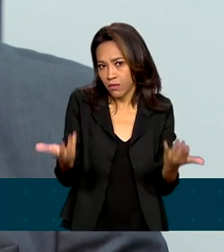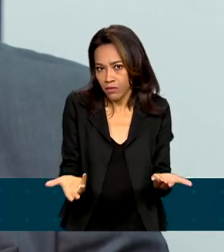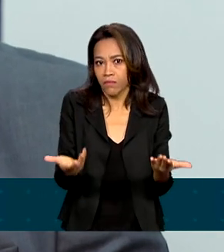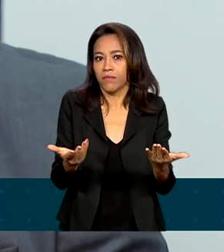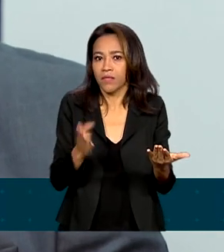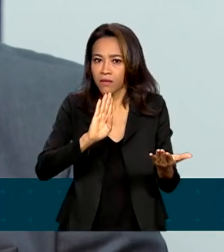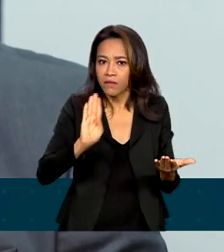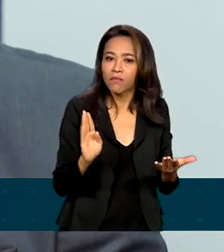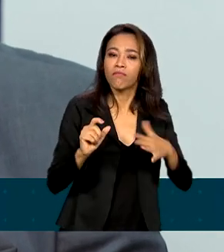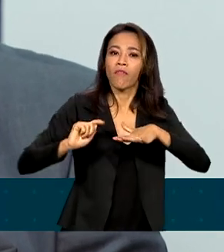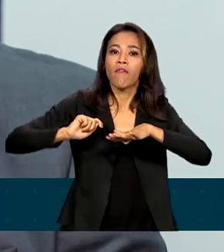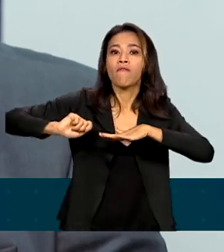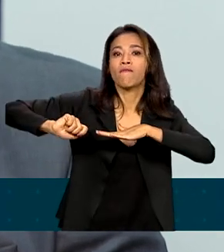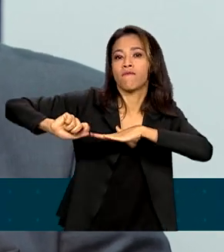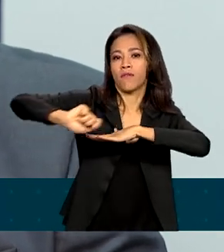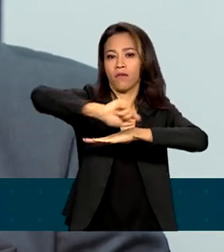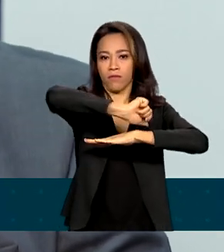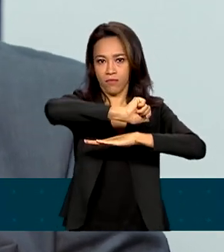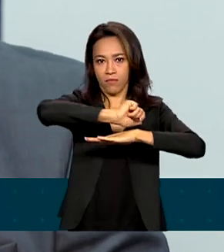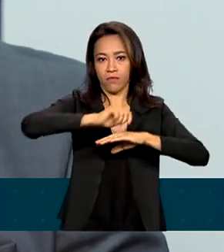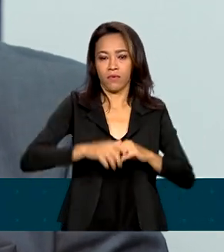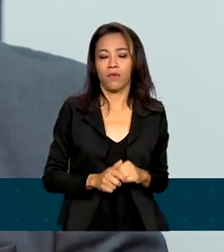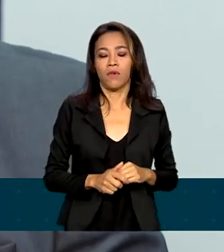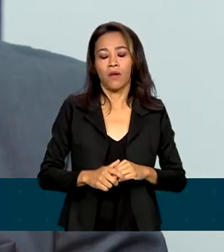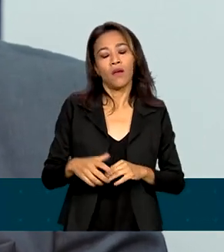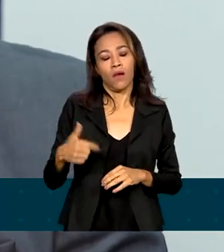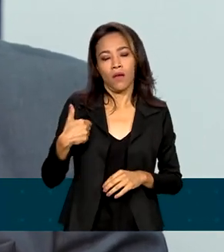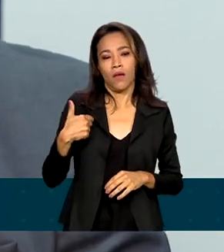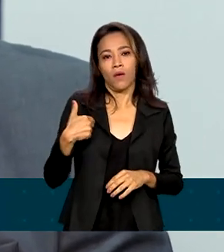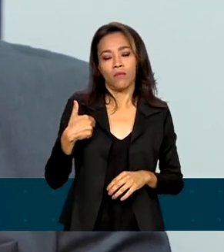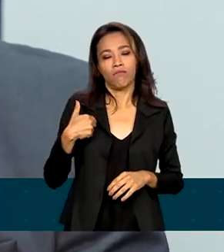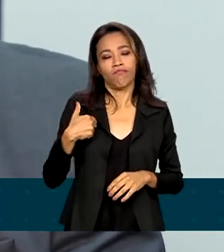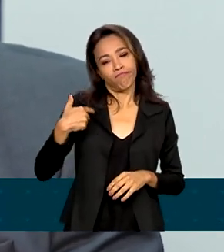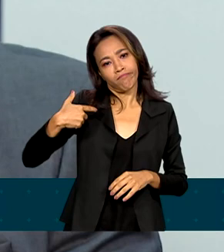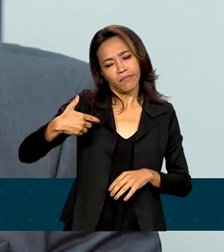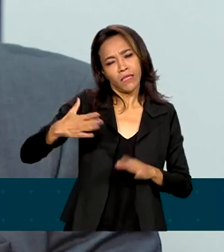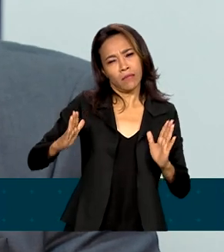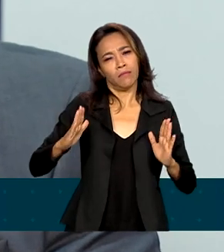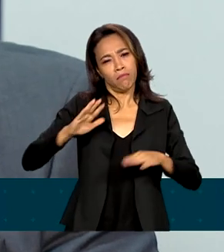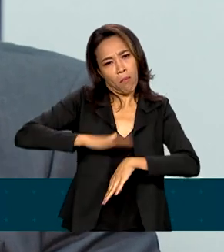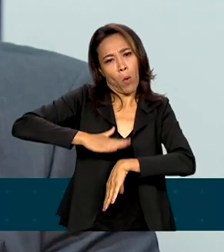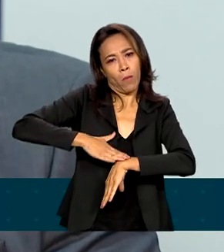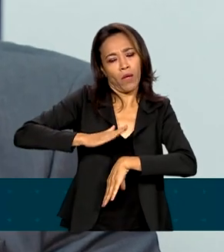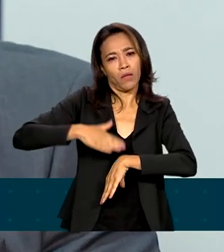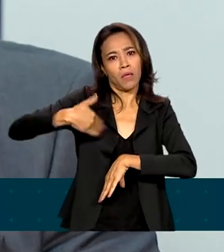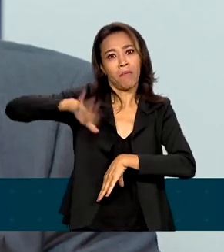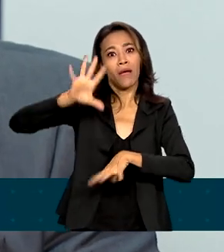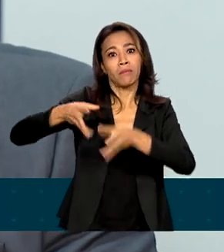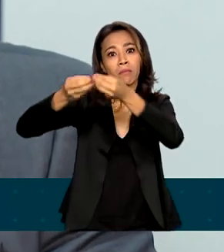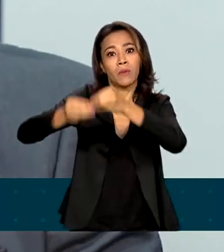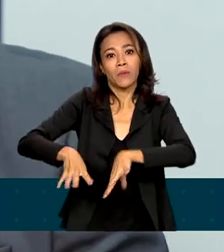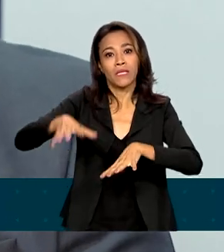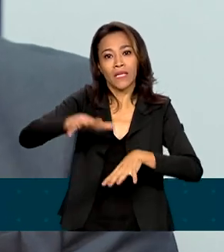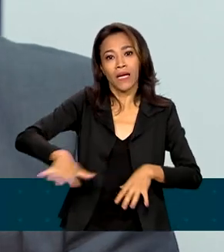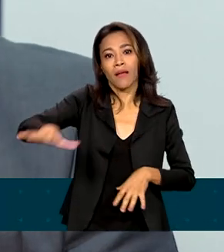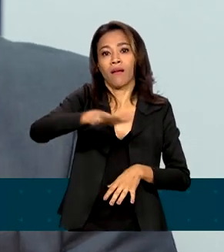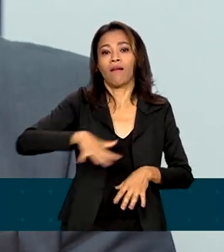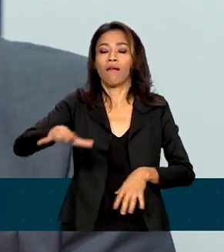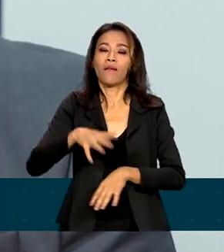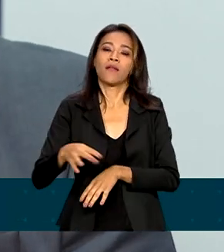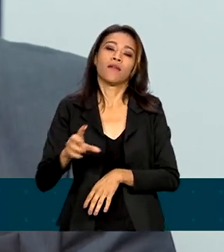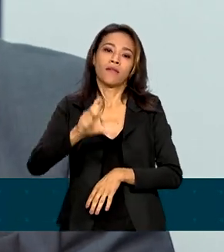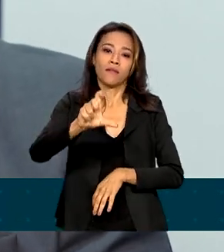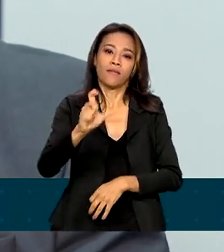Eu diria que talvez, nesse momento, uma das áreas mais atingidas é a área da vacinação.